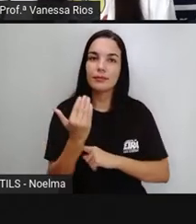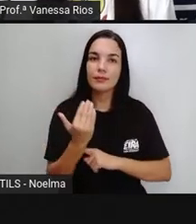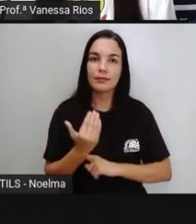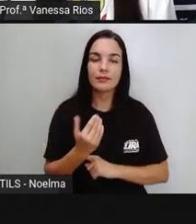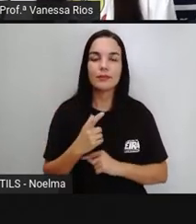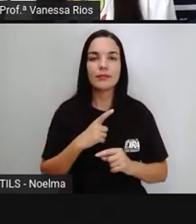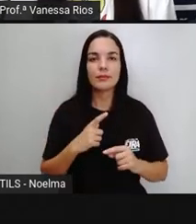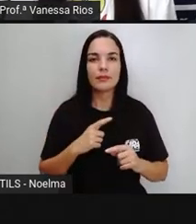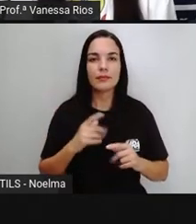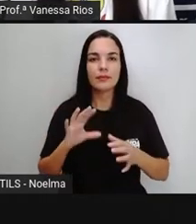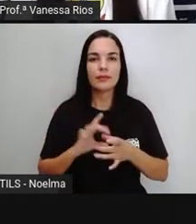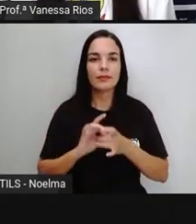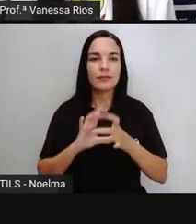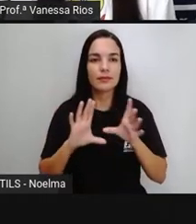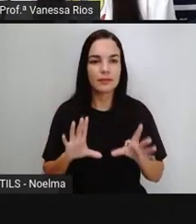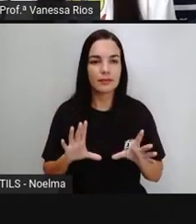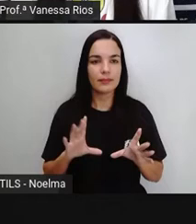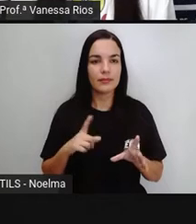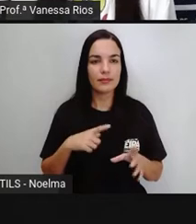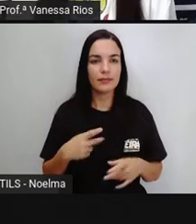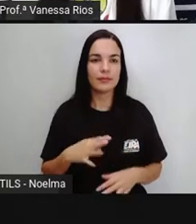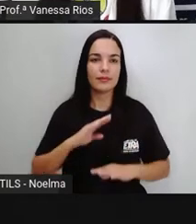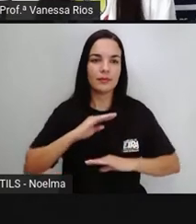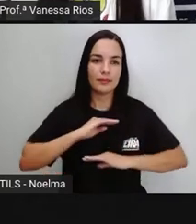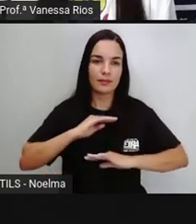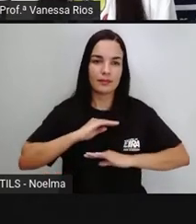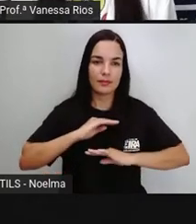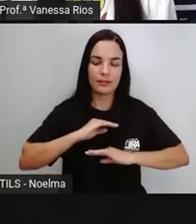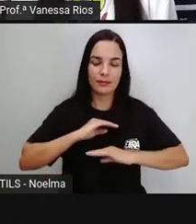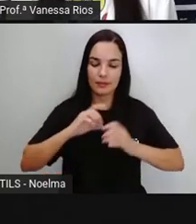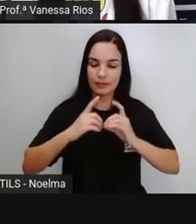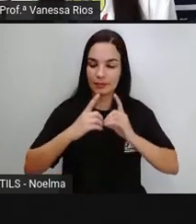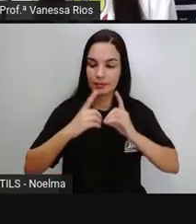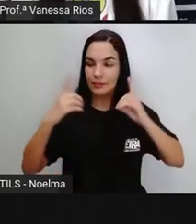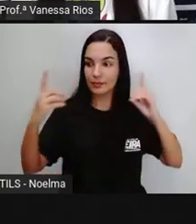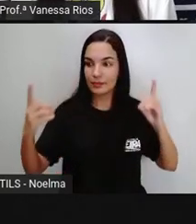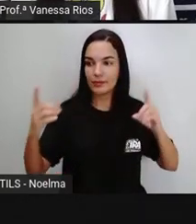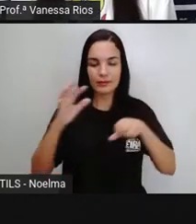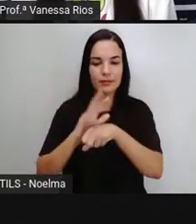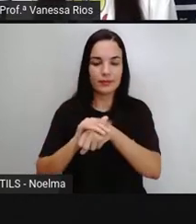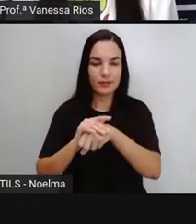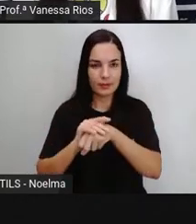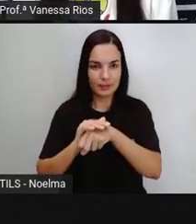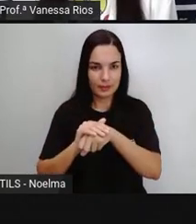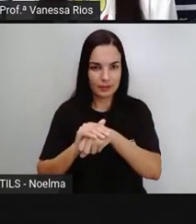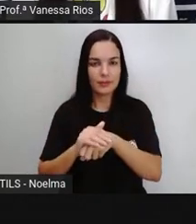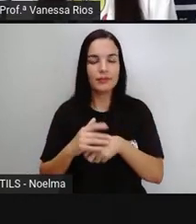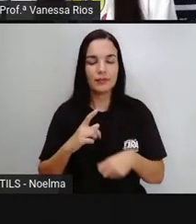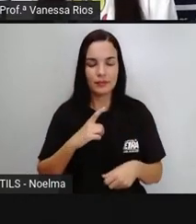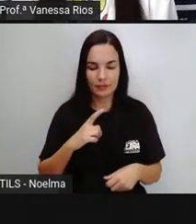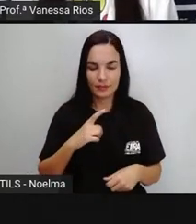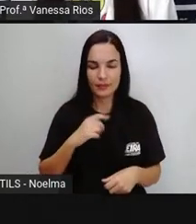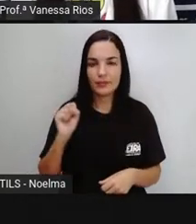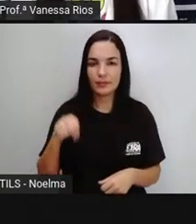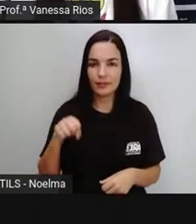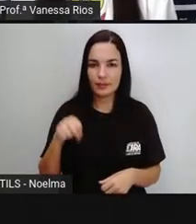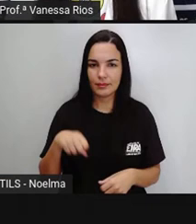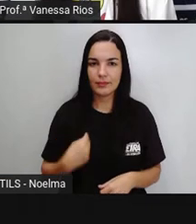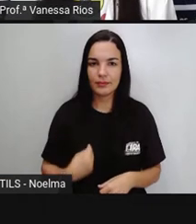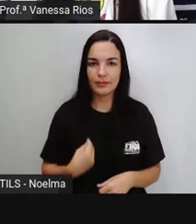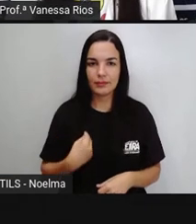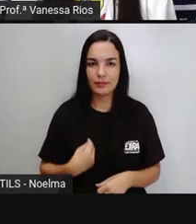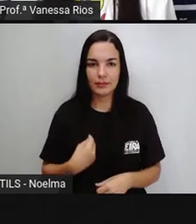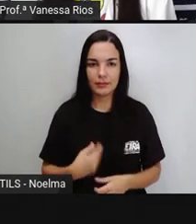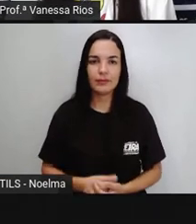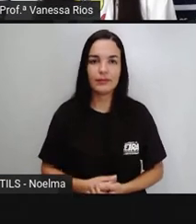livres ou pelo menos nos mantermos distantes das várias doenças que podem ser transmitidas pelos alimentos.